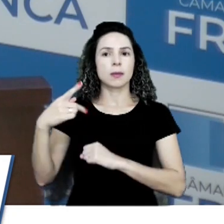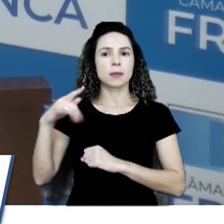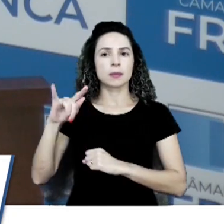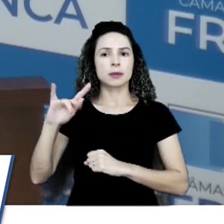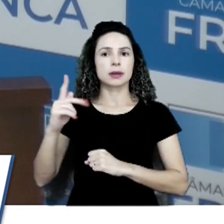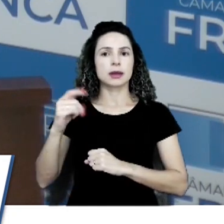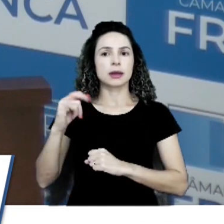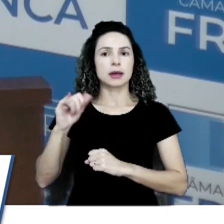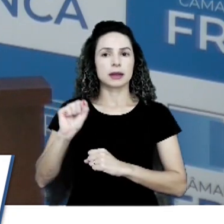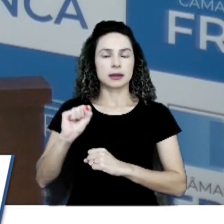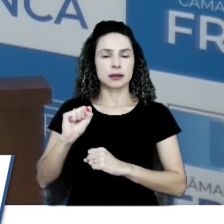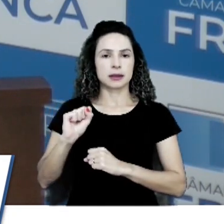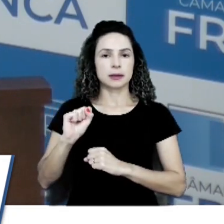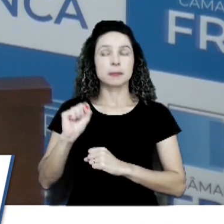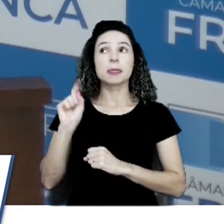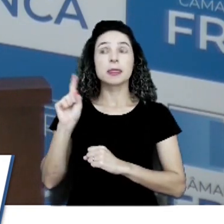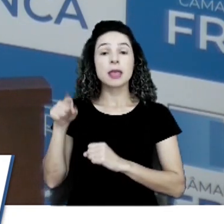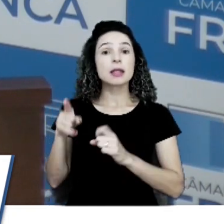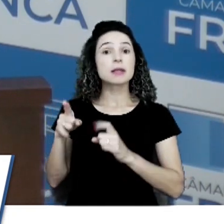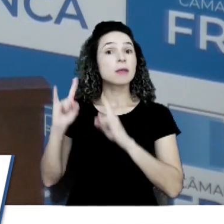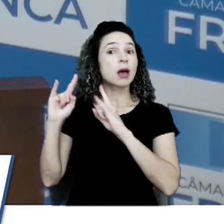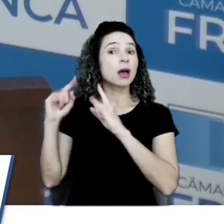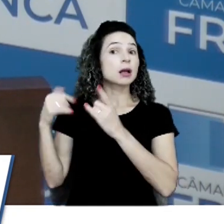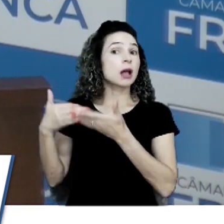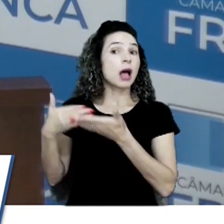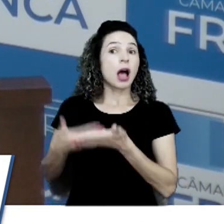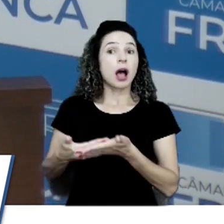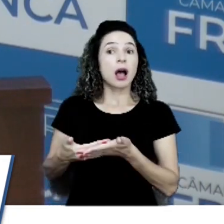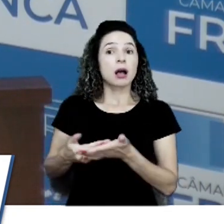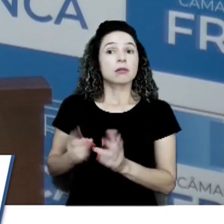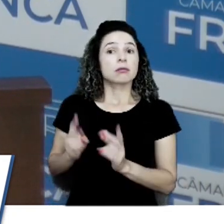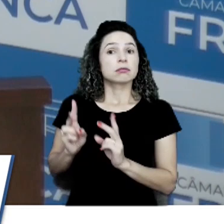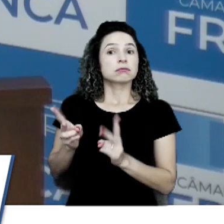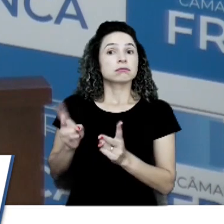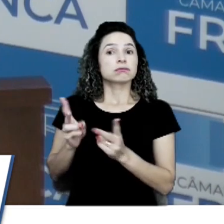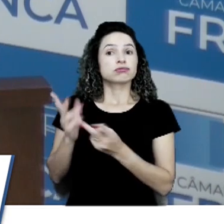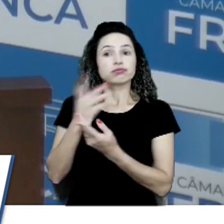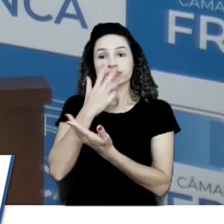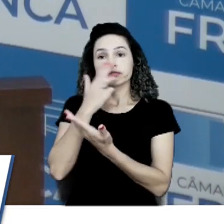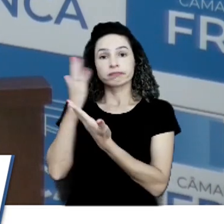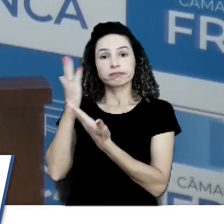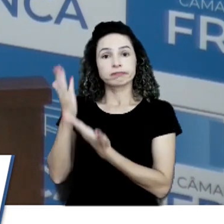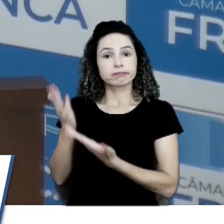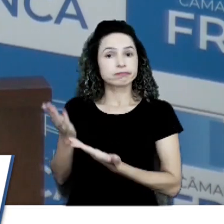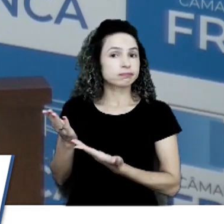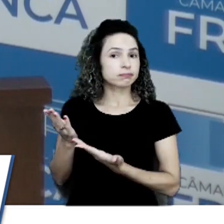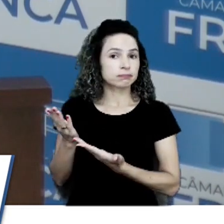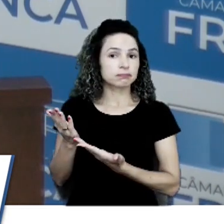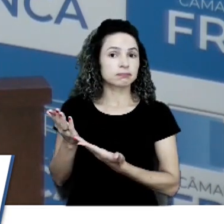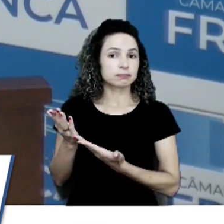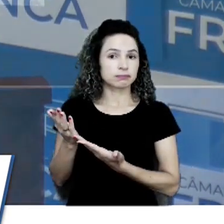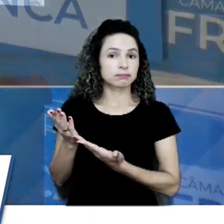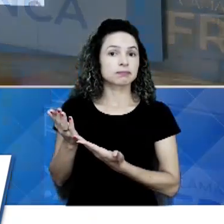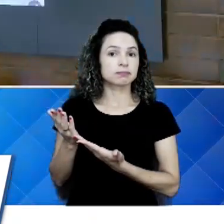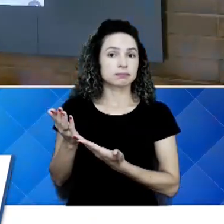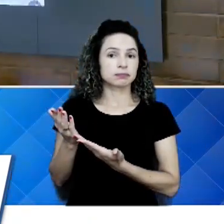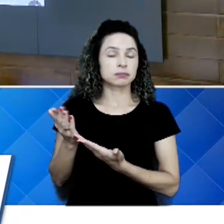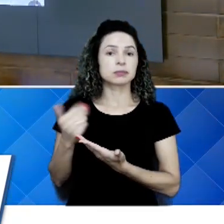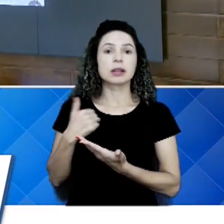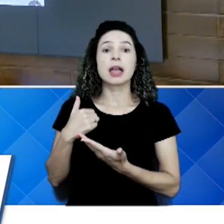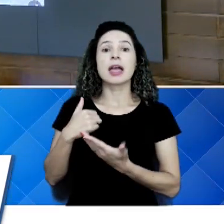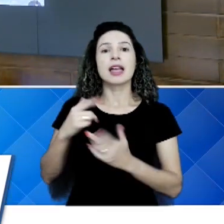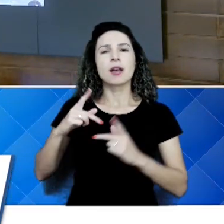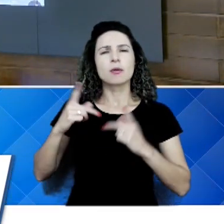E esse prédio, desde então, ele continua nessa mesma situação. Eu estive lá, tem uma